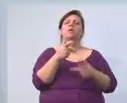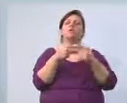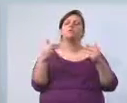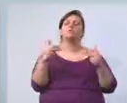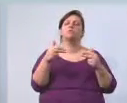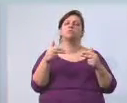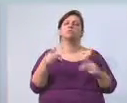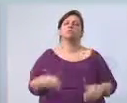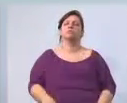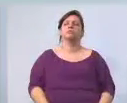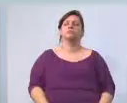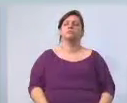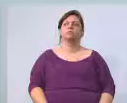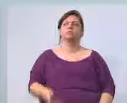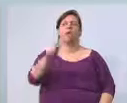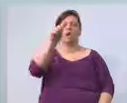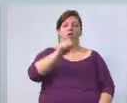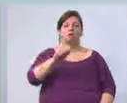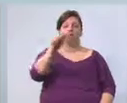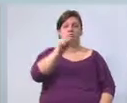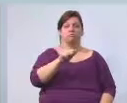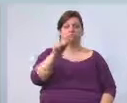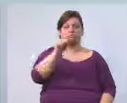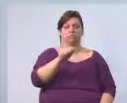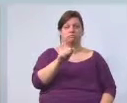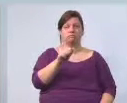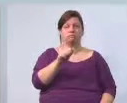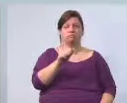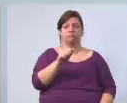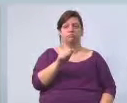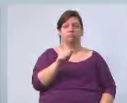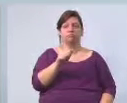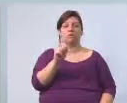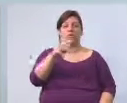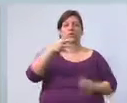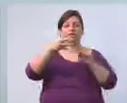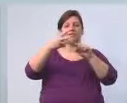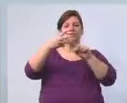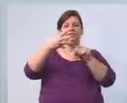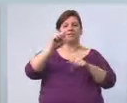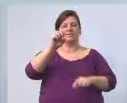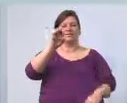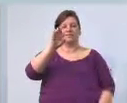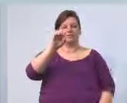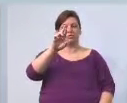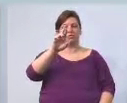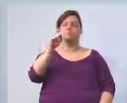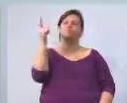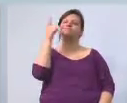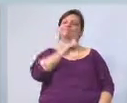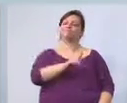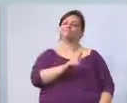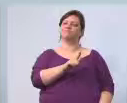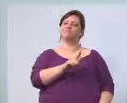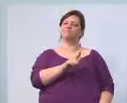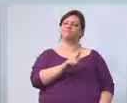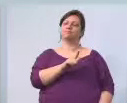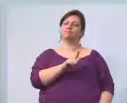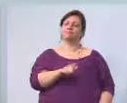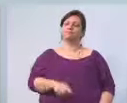essas associações ou ONGs, enfim, terceiro setor, sejam beneficiados com